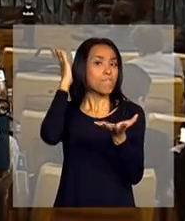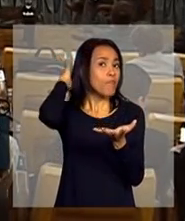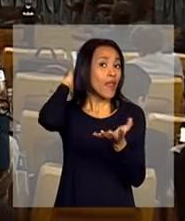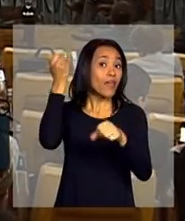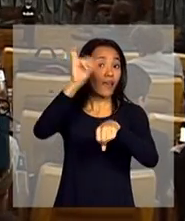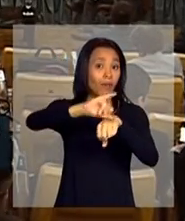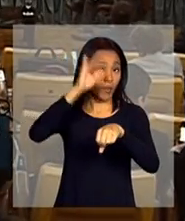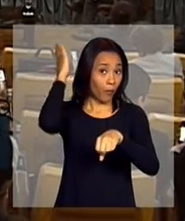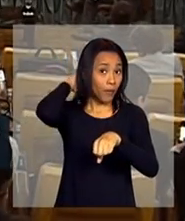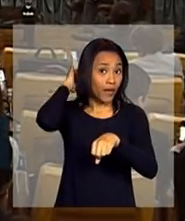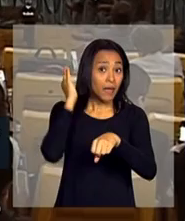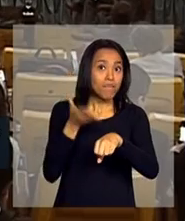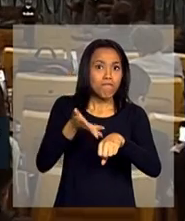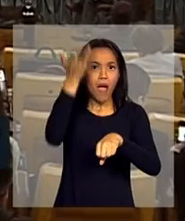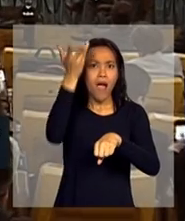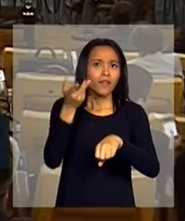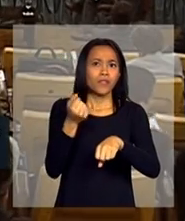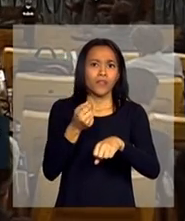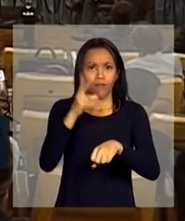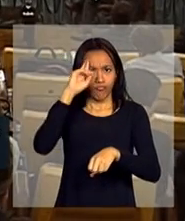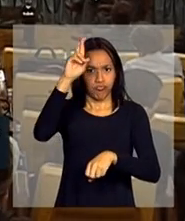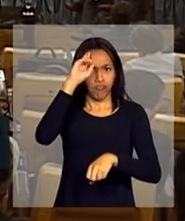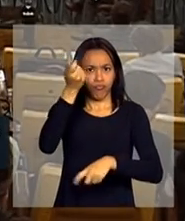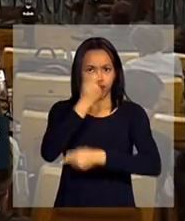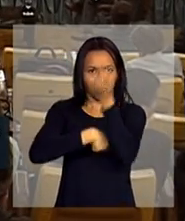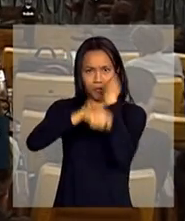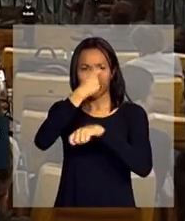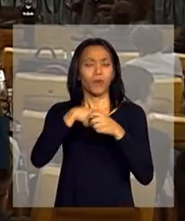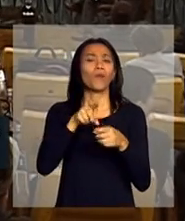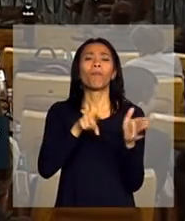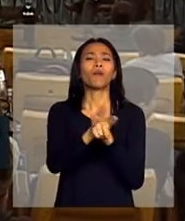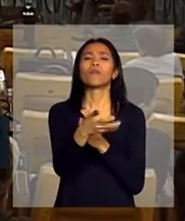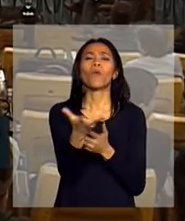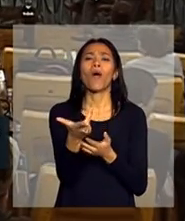Onde que tem menos empreendedores no Brasil? Alguém aposta? Alguma?